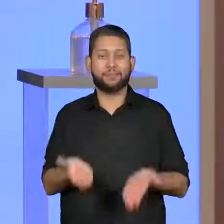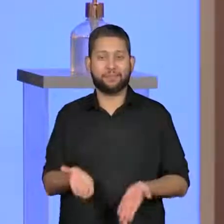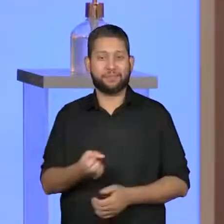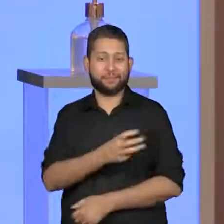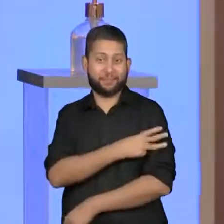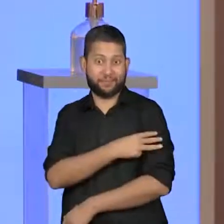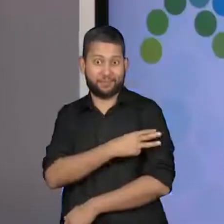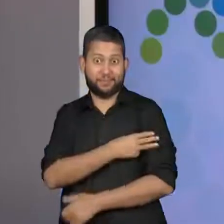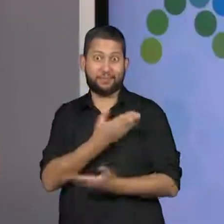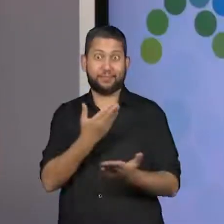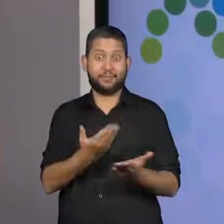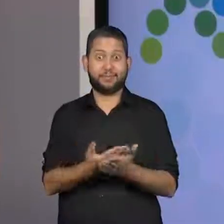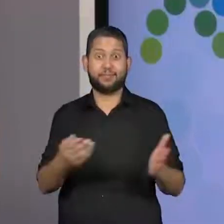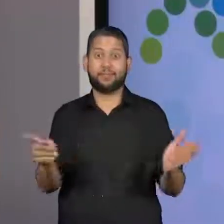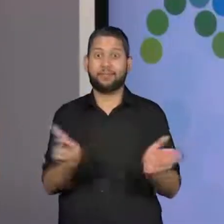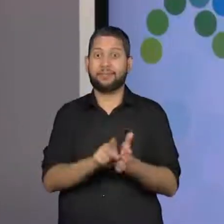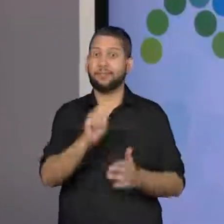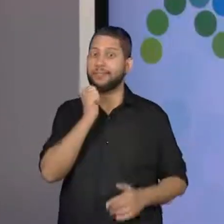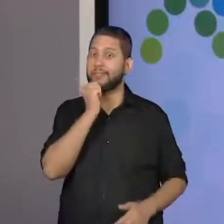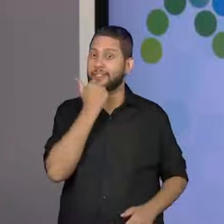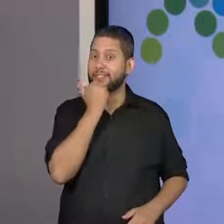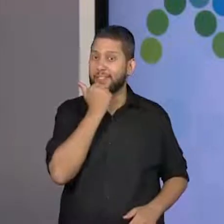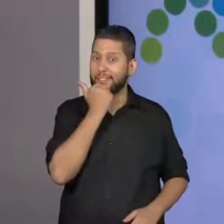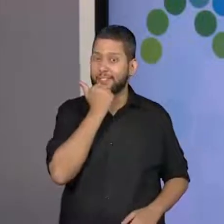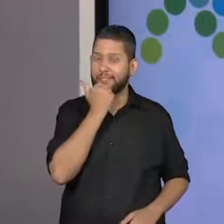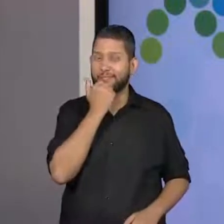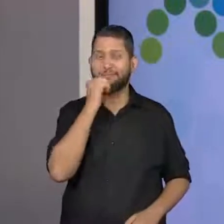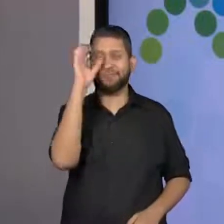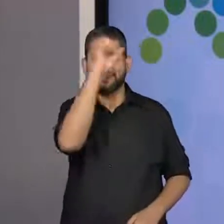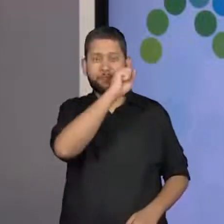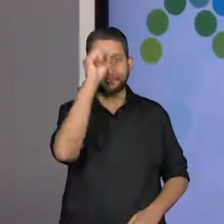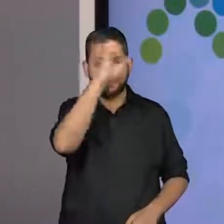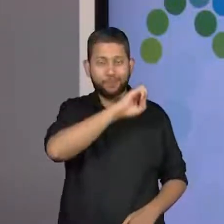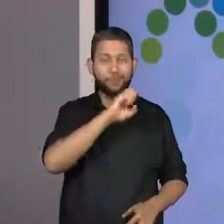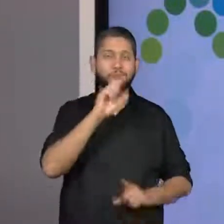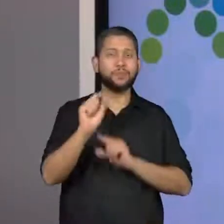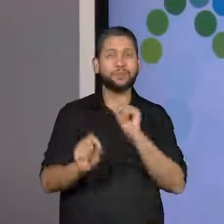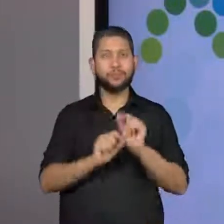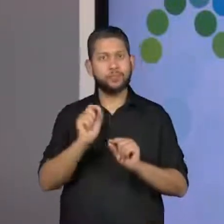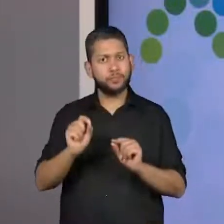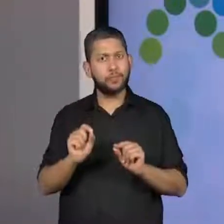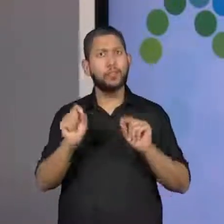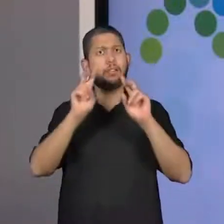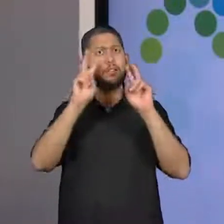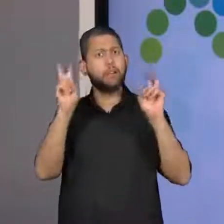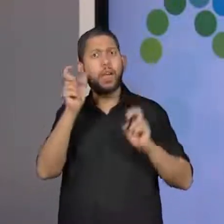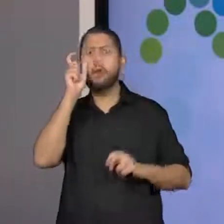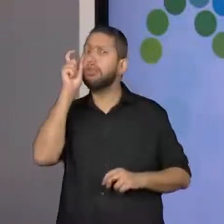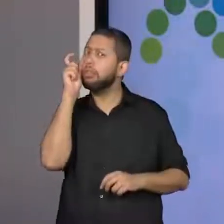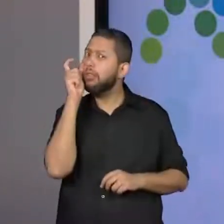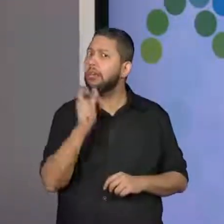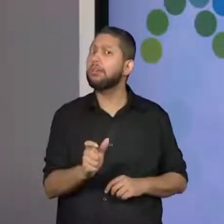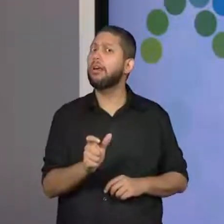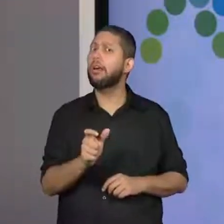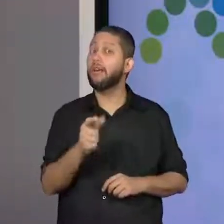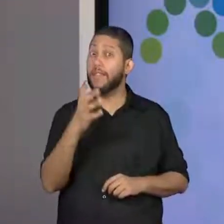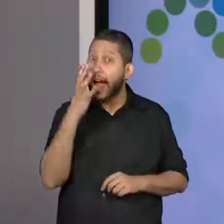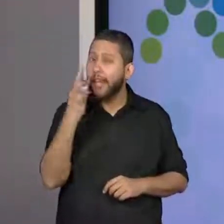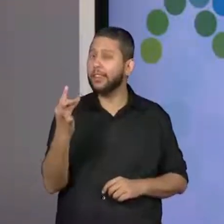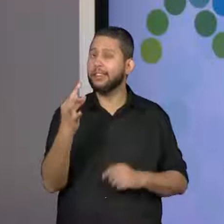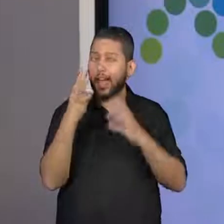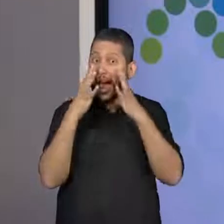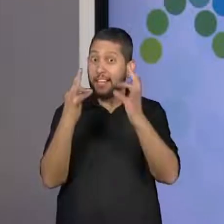de ciências. Isso mesmo, e hoje nós vamos tratar aí de alguns assuntos interessantes. Então fique ligadinho